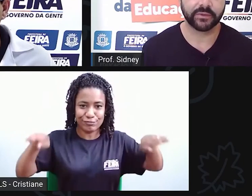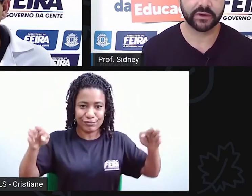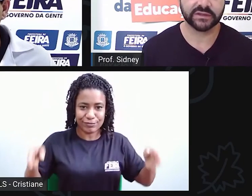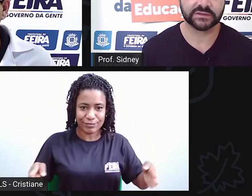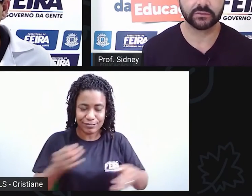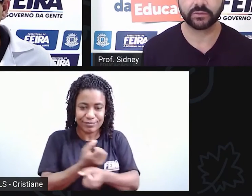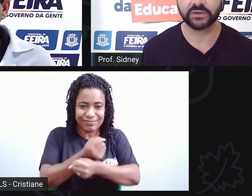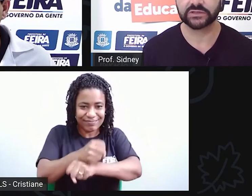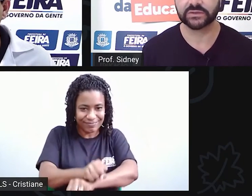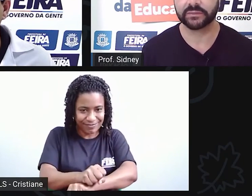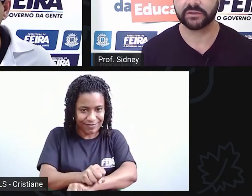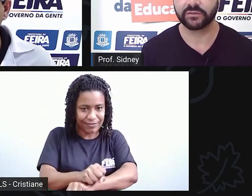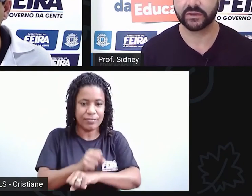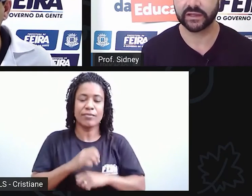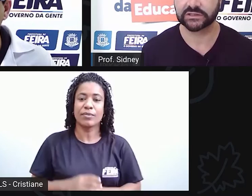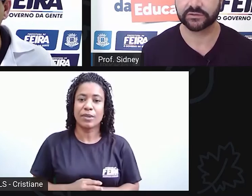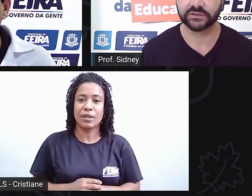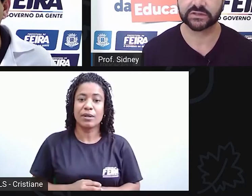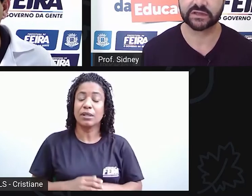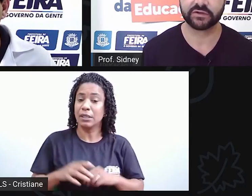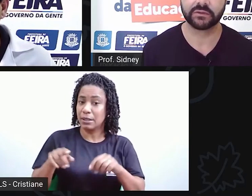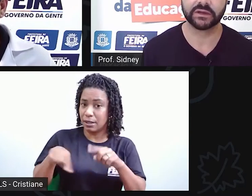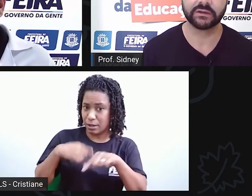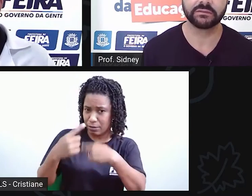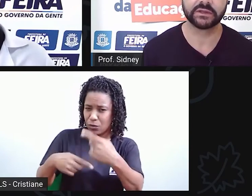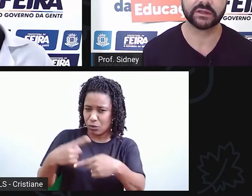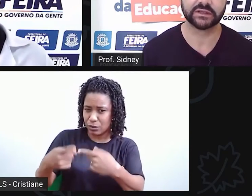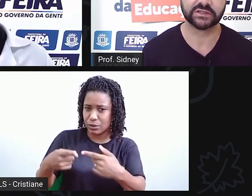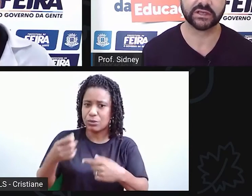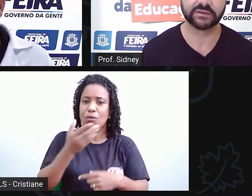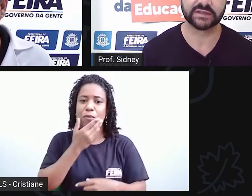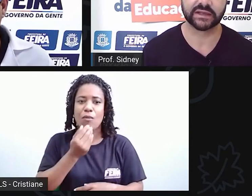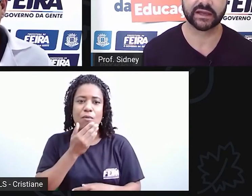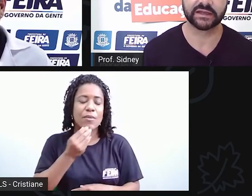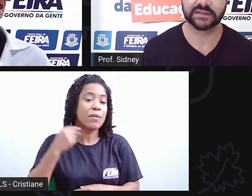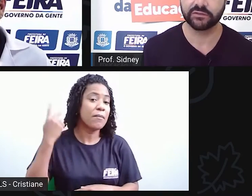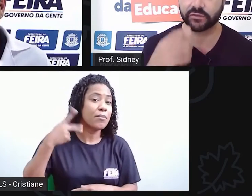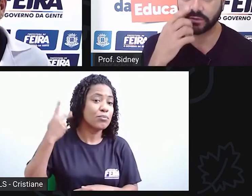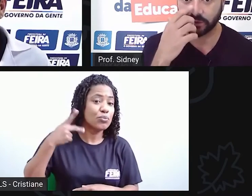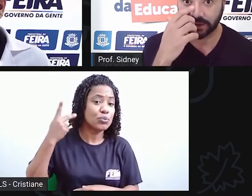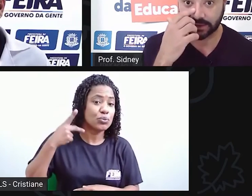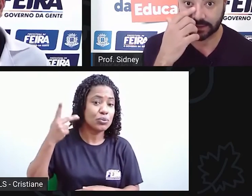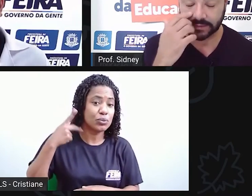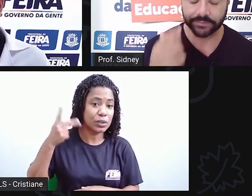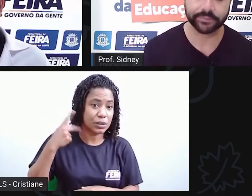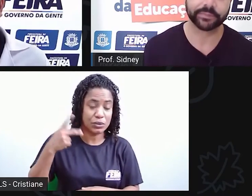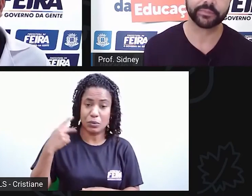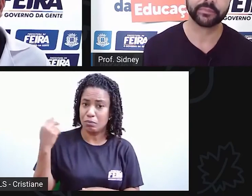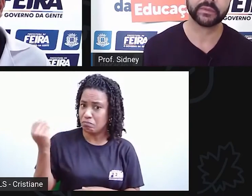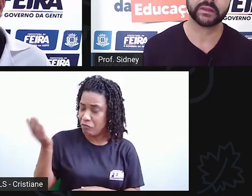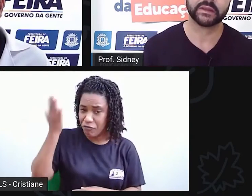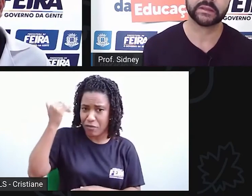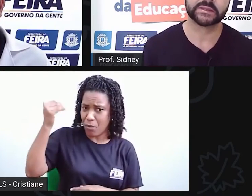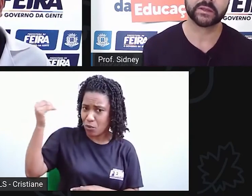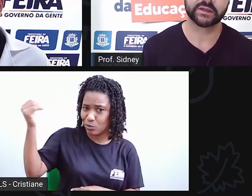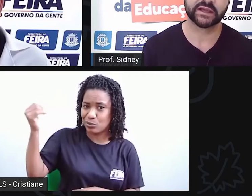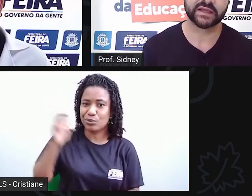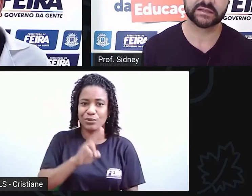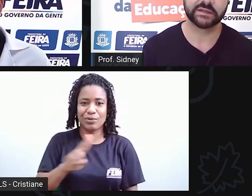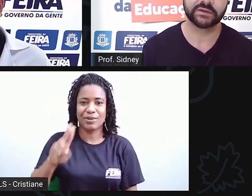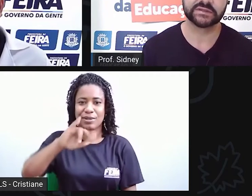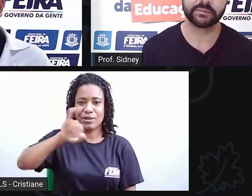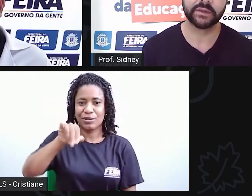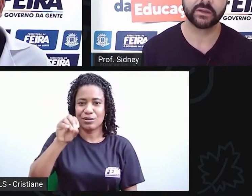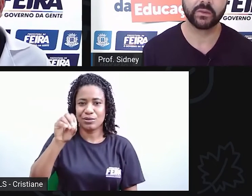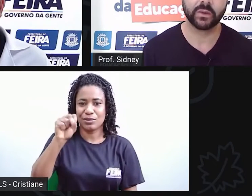Depois, um político também influente, que foi José Falcão, que adquiriu essa casa e foi morar nela, só que a